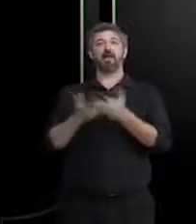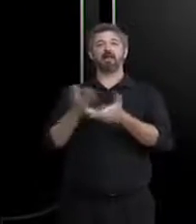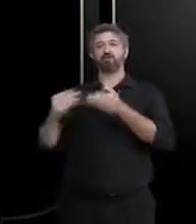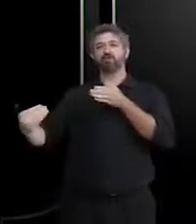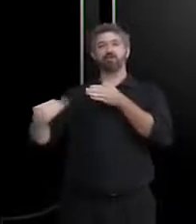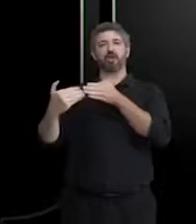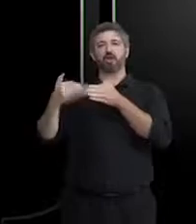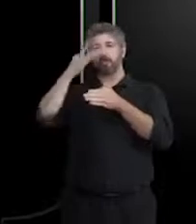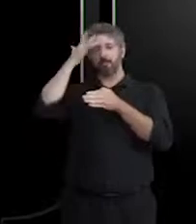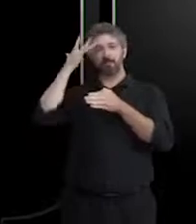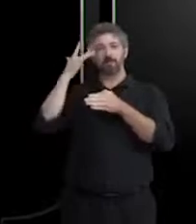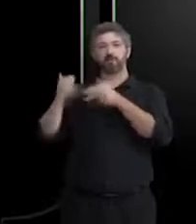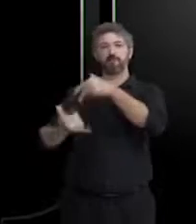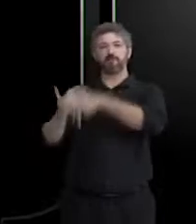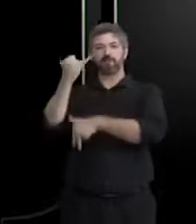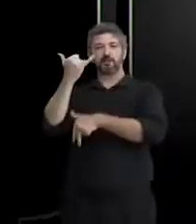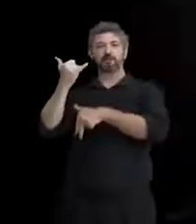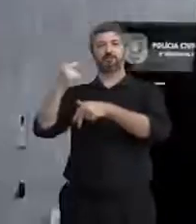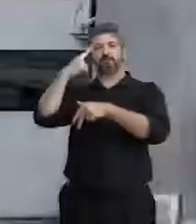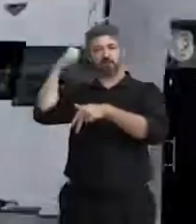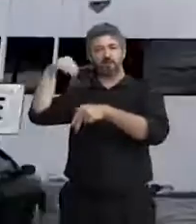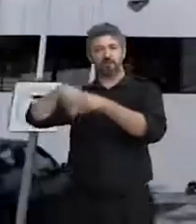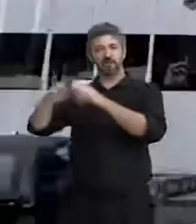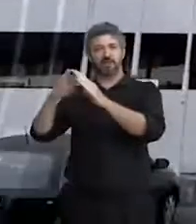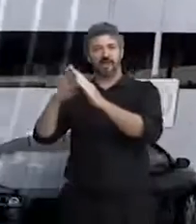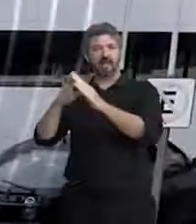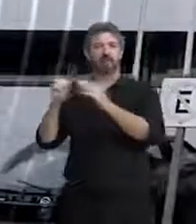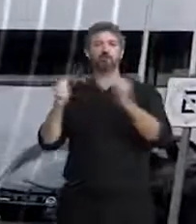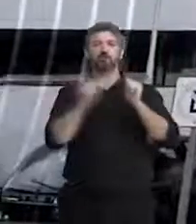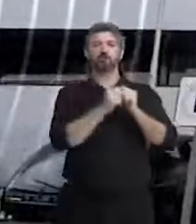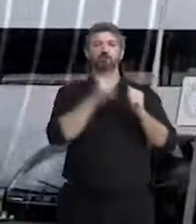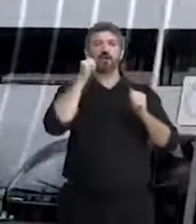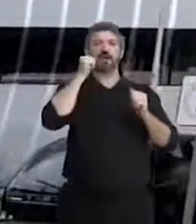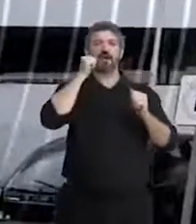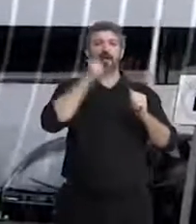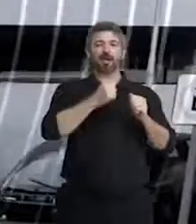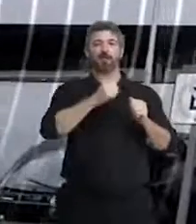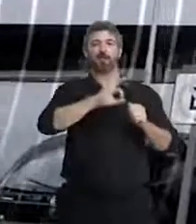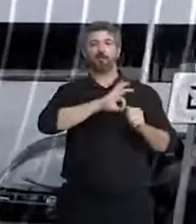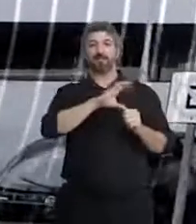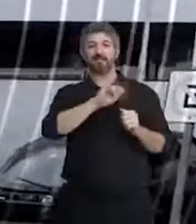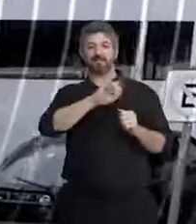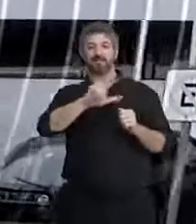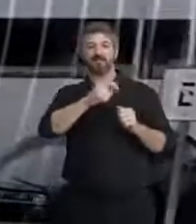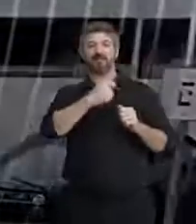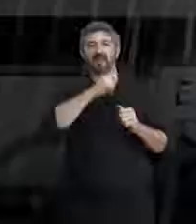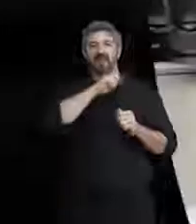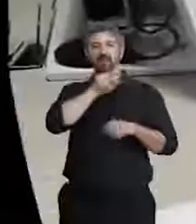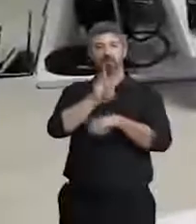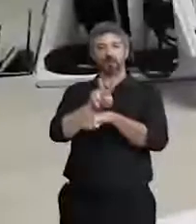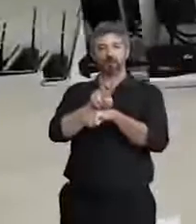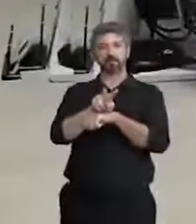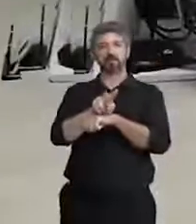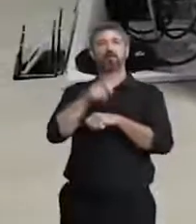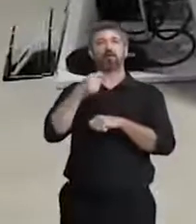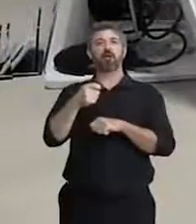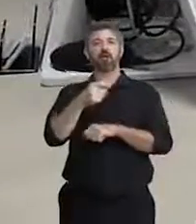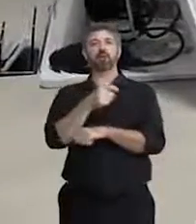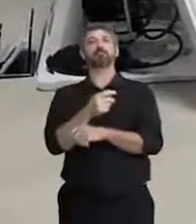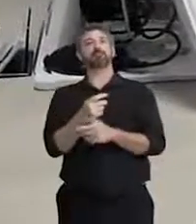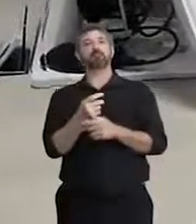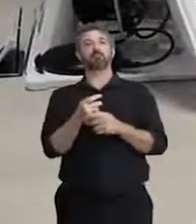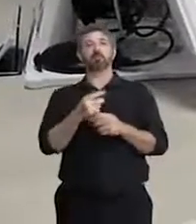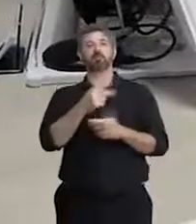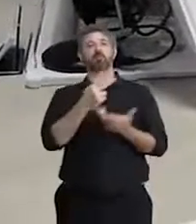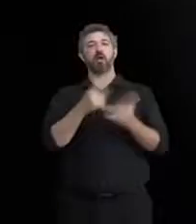chatbot programado no WhatsApp, que acolhe a denúncia, esclarece dúvidas, faz uma avaliação preliminar do